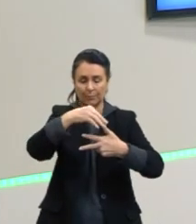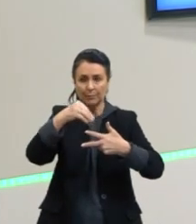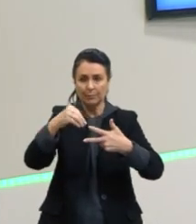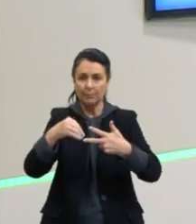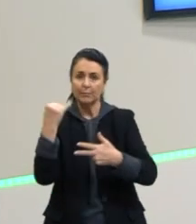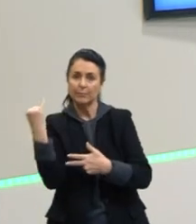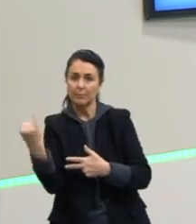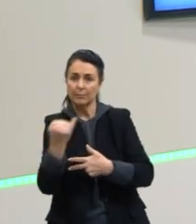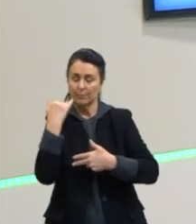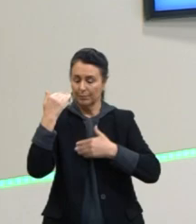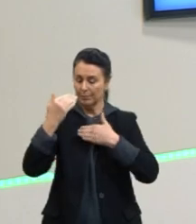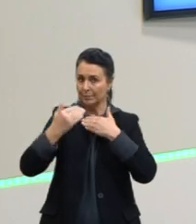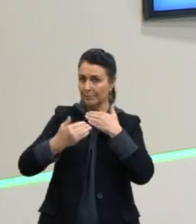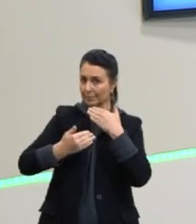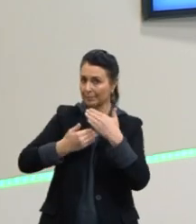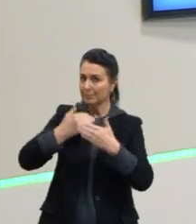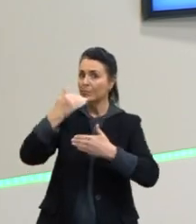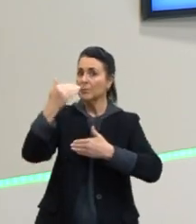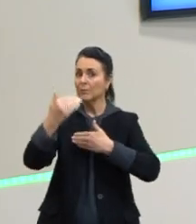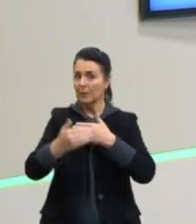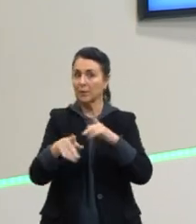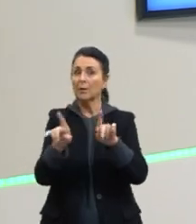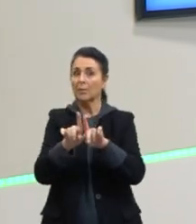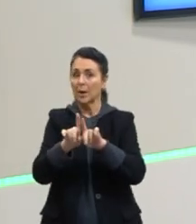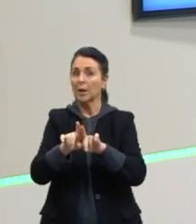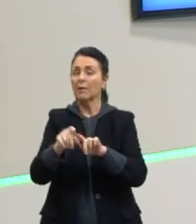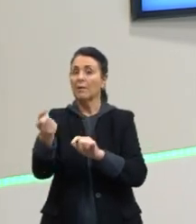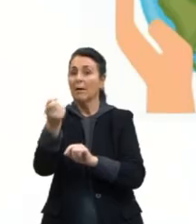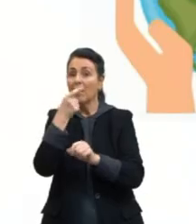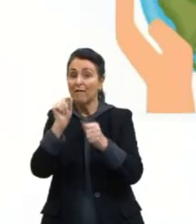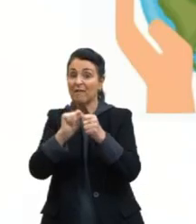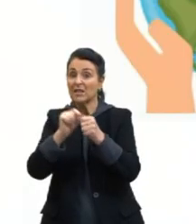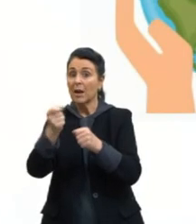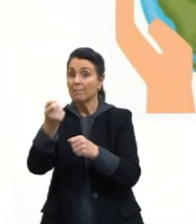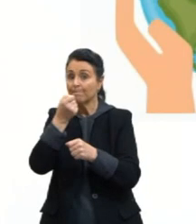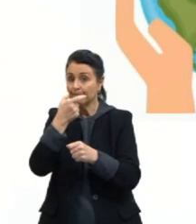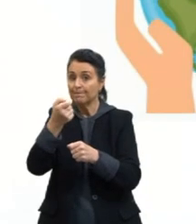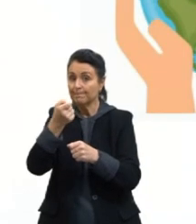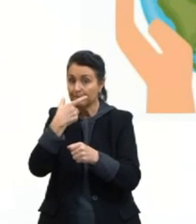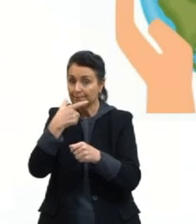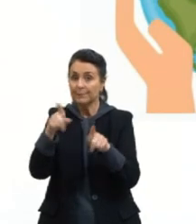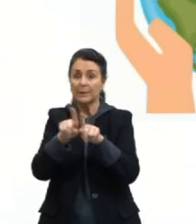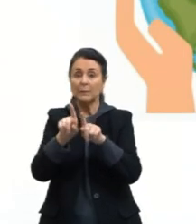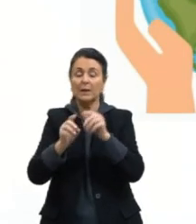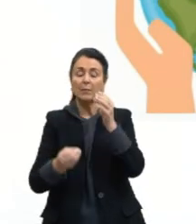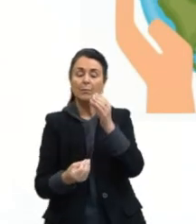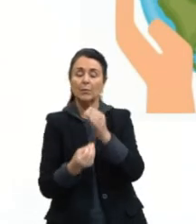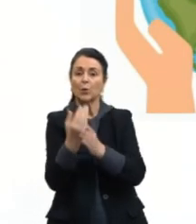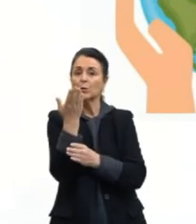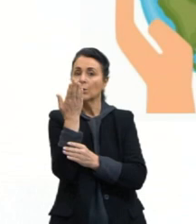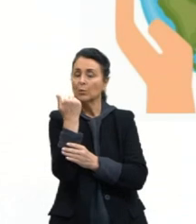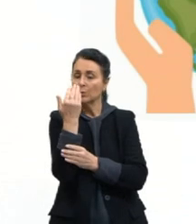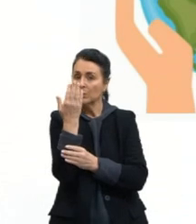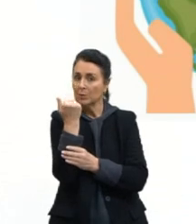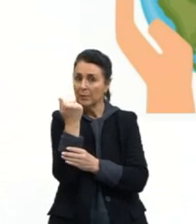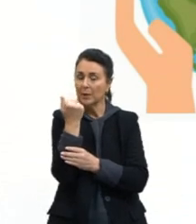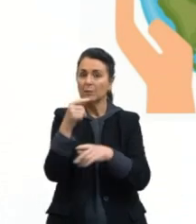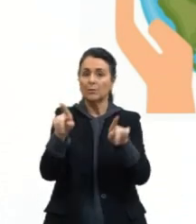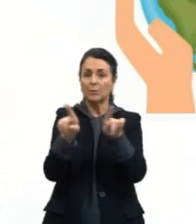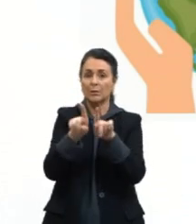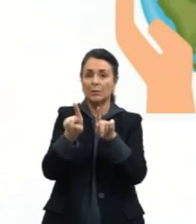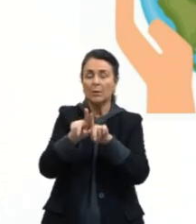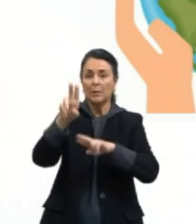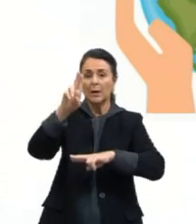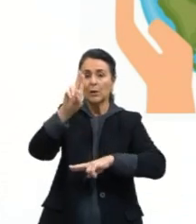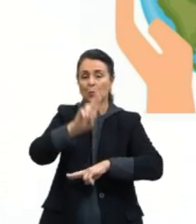importante para o desenvolvimento de medicamentos, é importante na produção de alimentos, em aplicações importantes